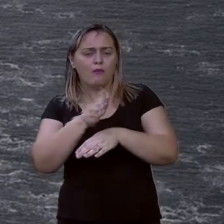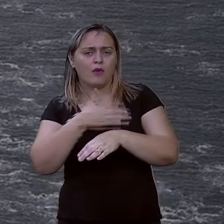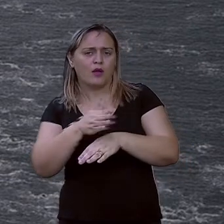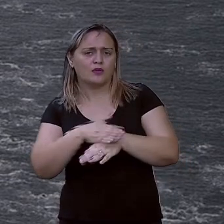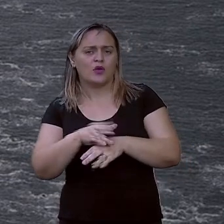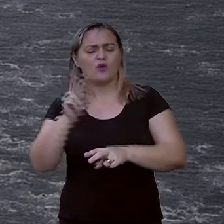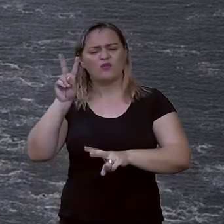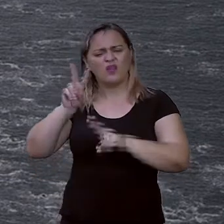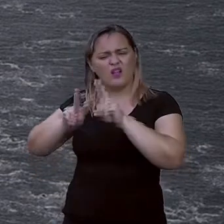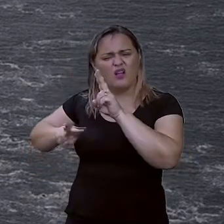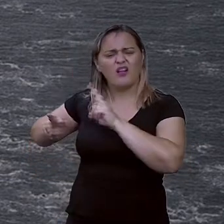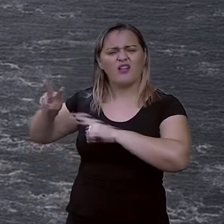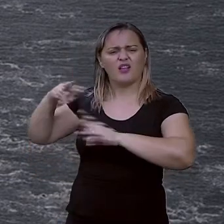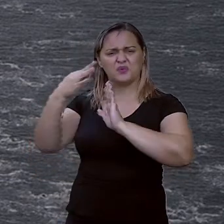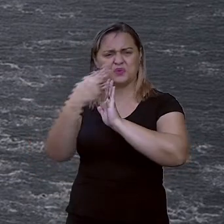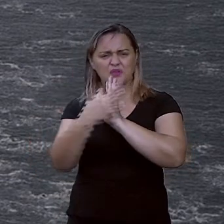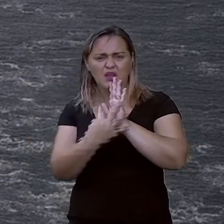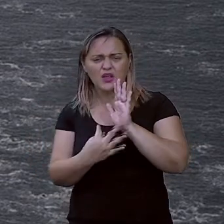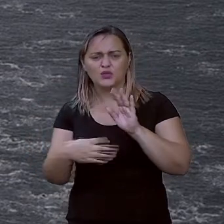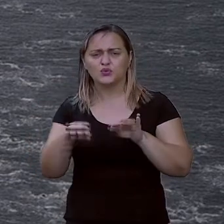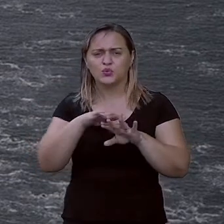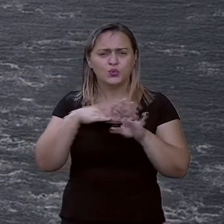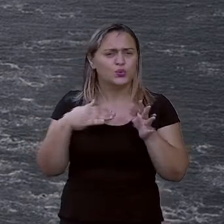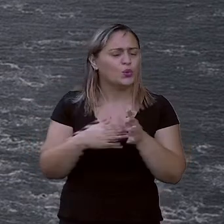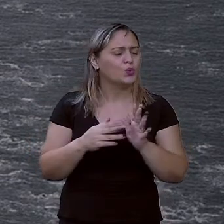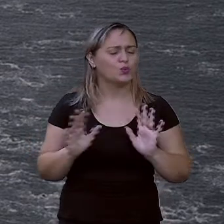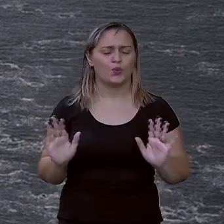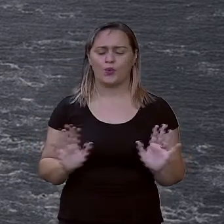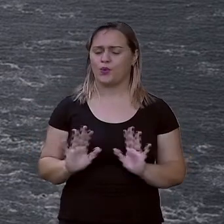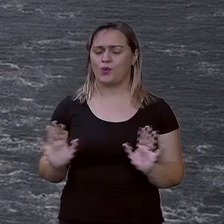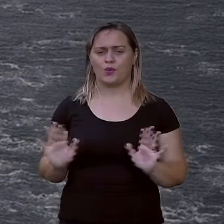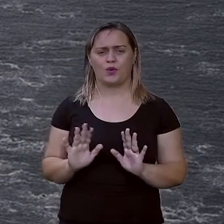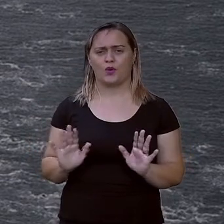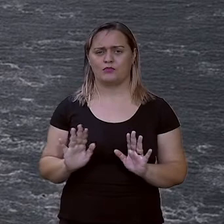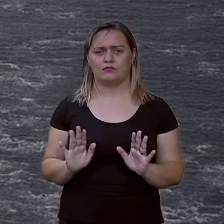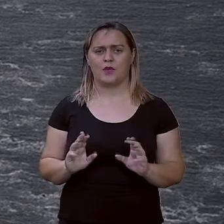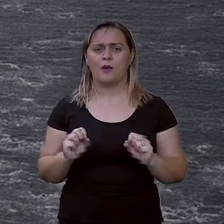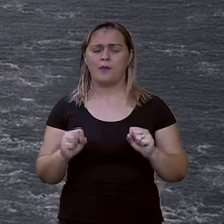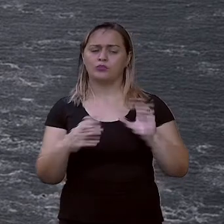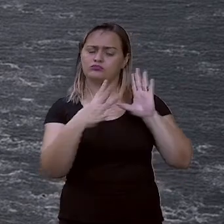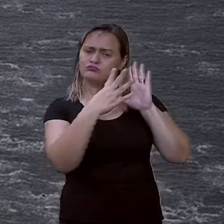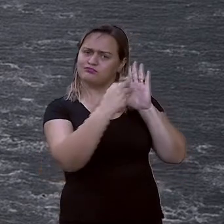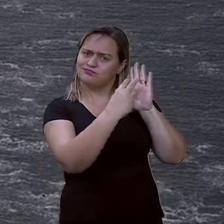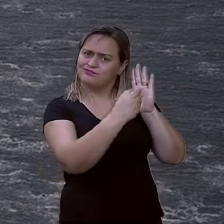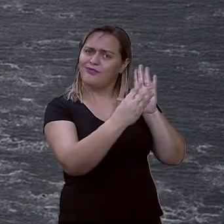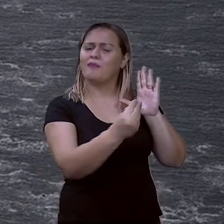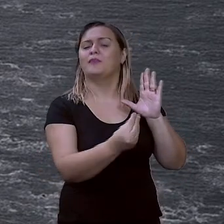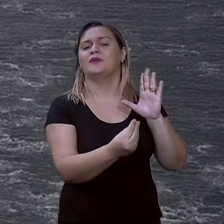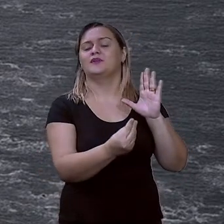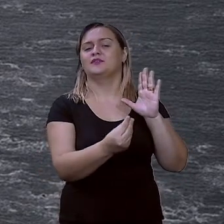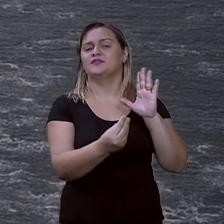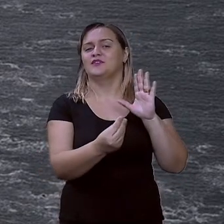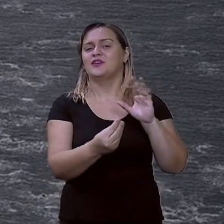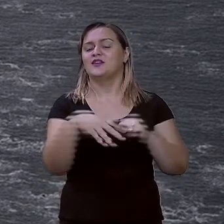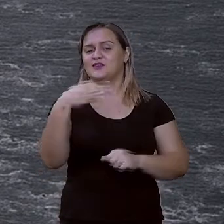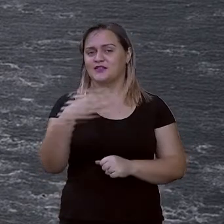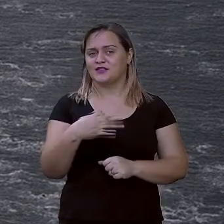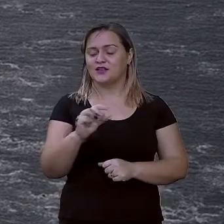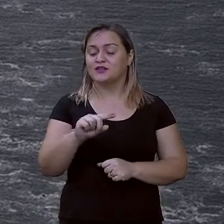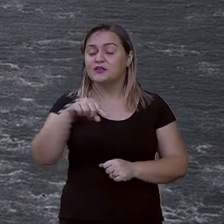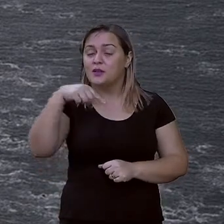textos para vocês o tempo todo, não. Certo? Tira print aí, fotográfica da televisão, tira print e depois